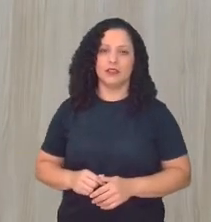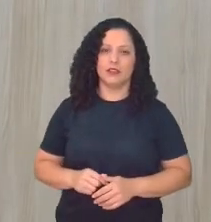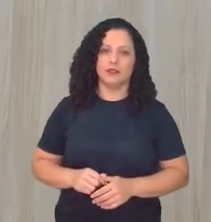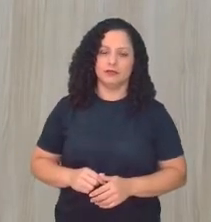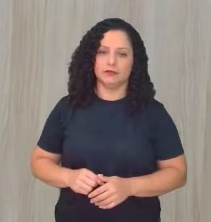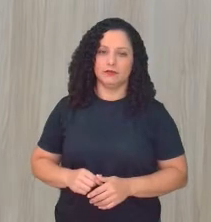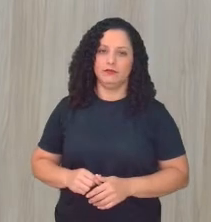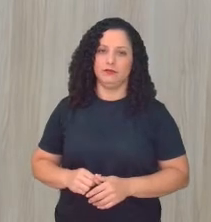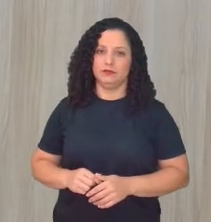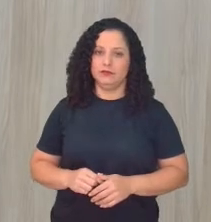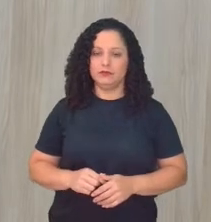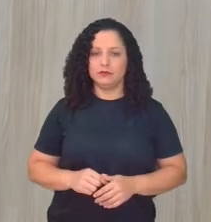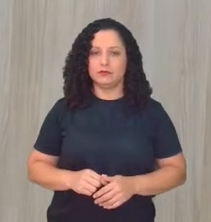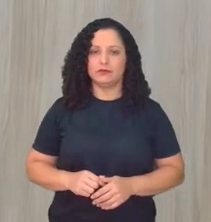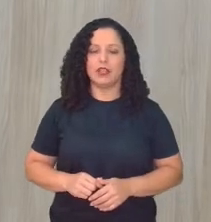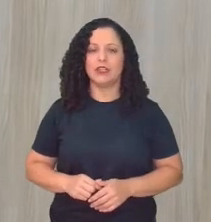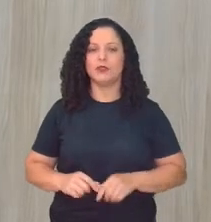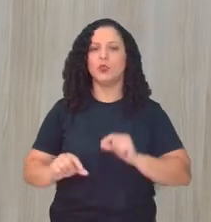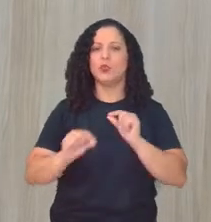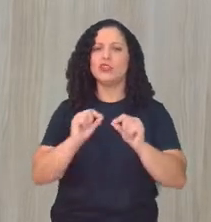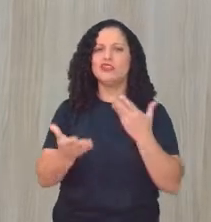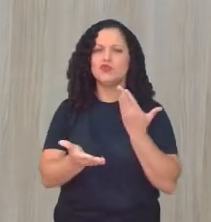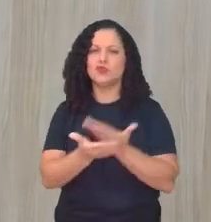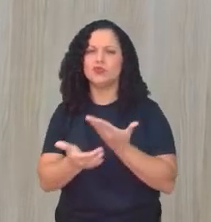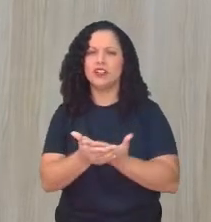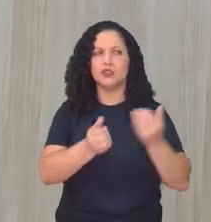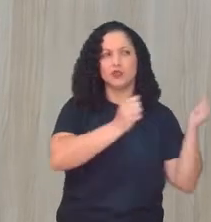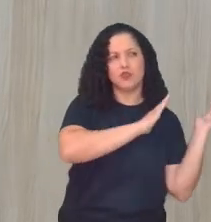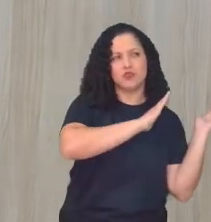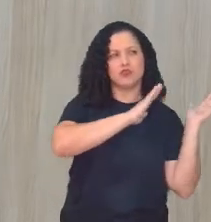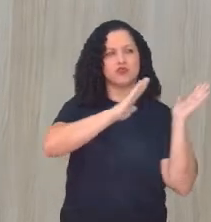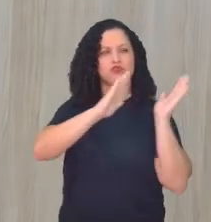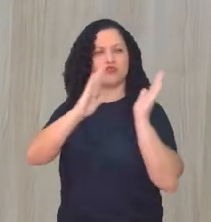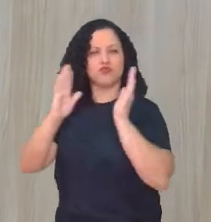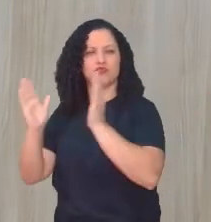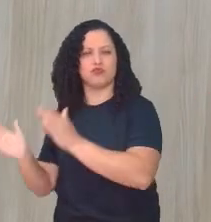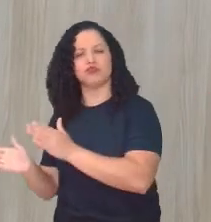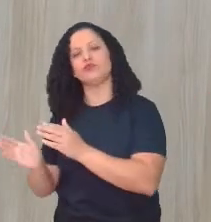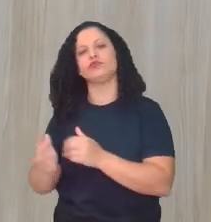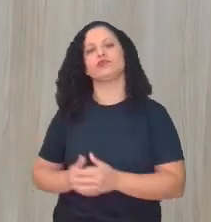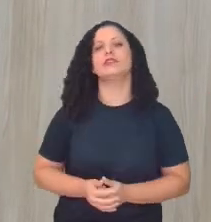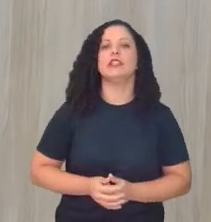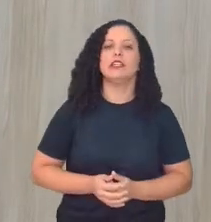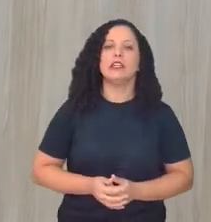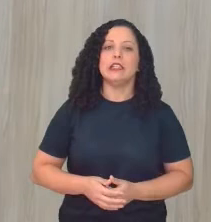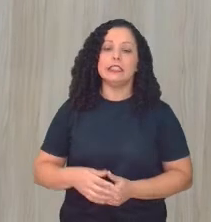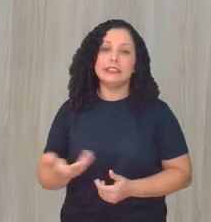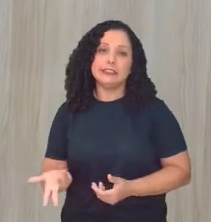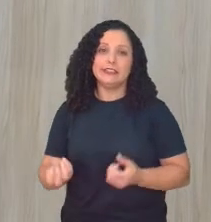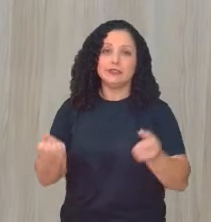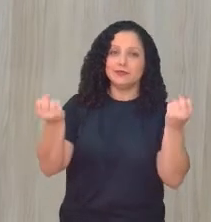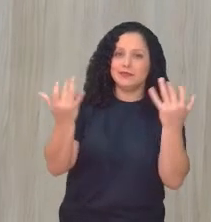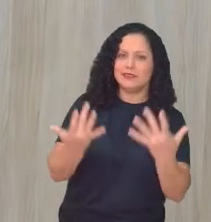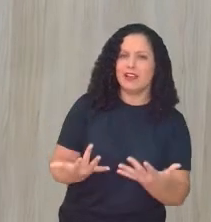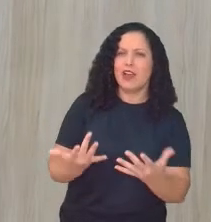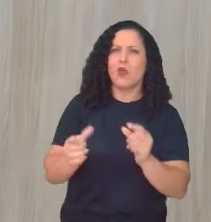que a gente vem estudando, a gente falou de ilhas de calor, a gente vem